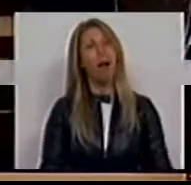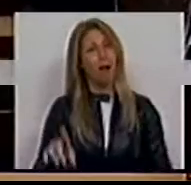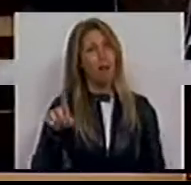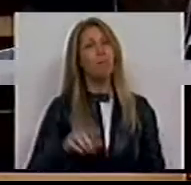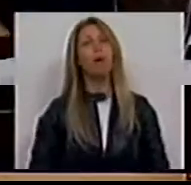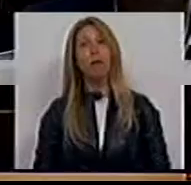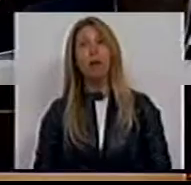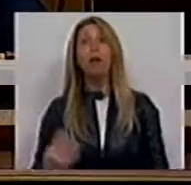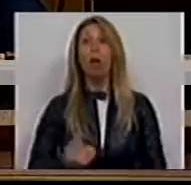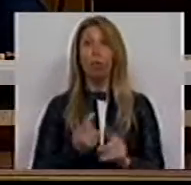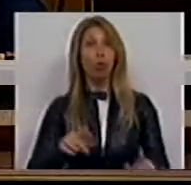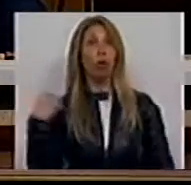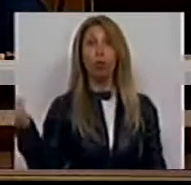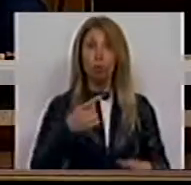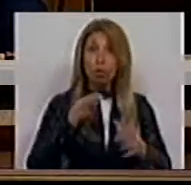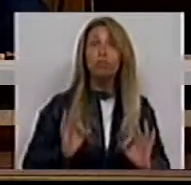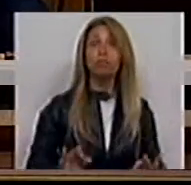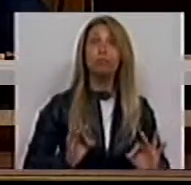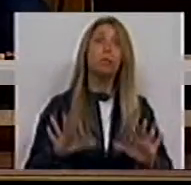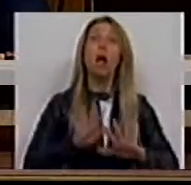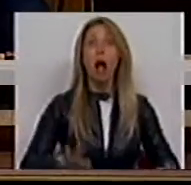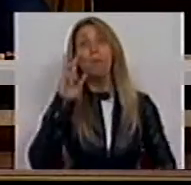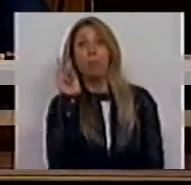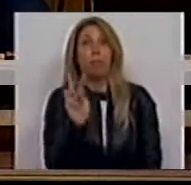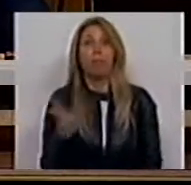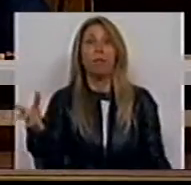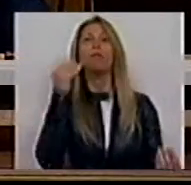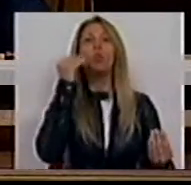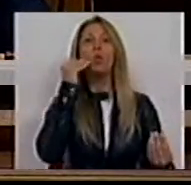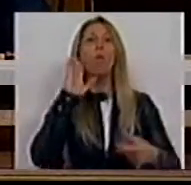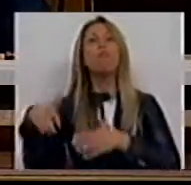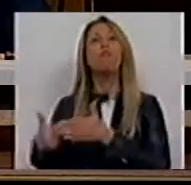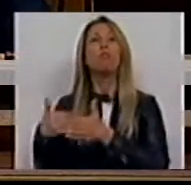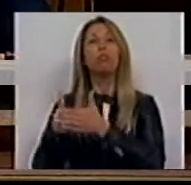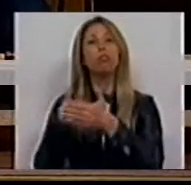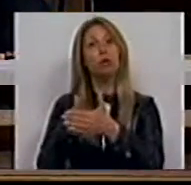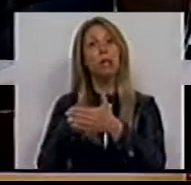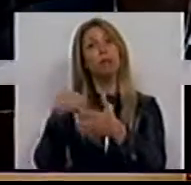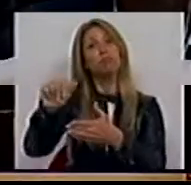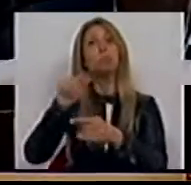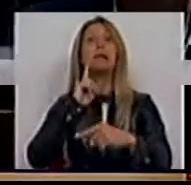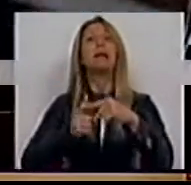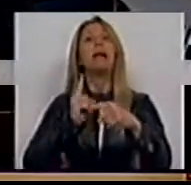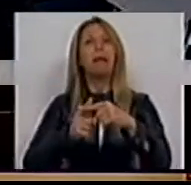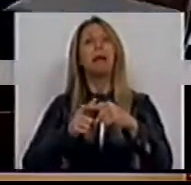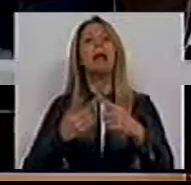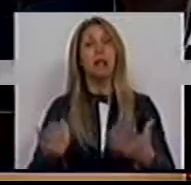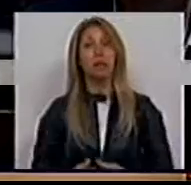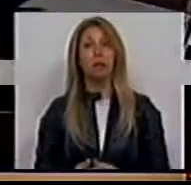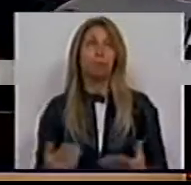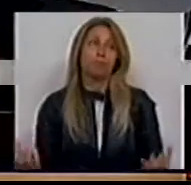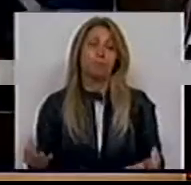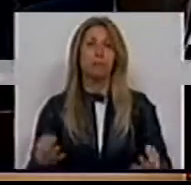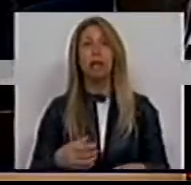tenha calma, porque todos temos muita calma para ver como é que vai ser o processo na Grécia. Para além de não